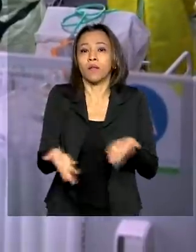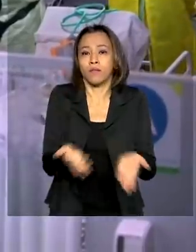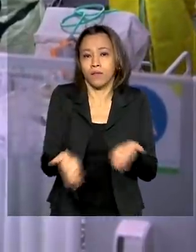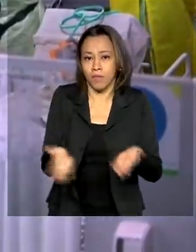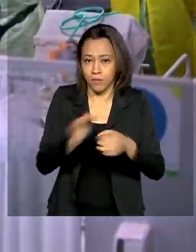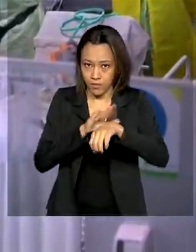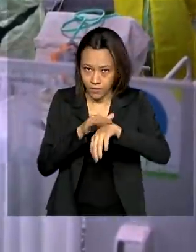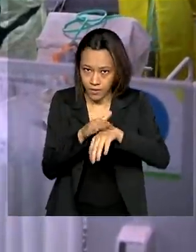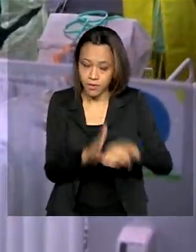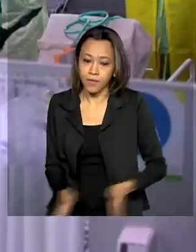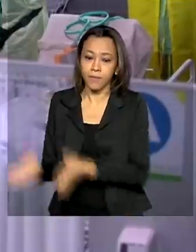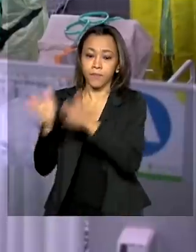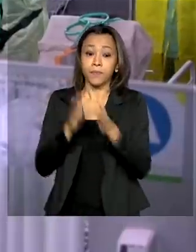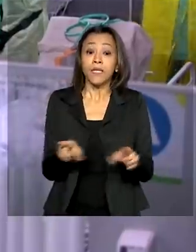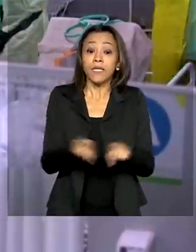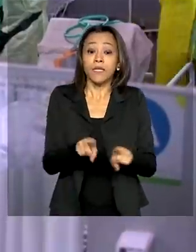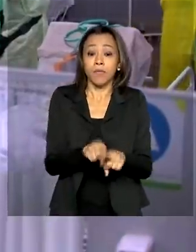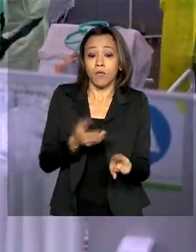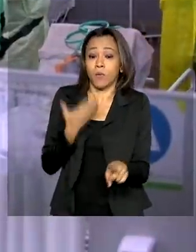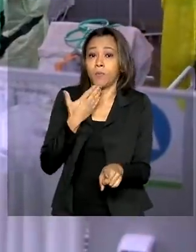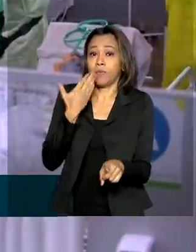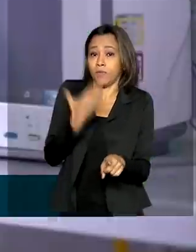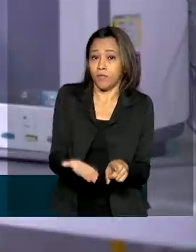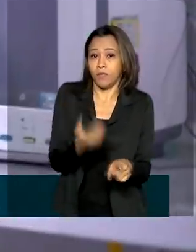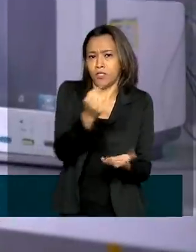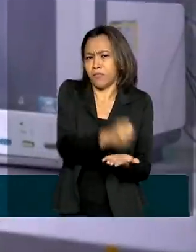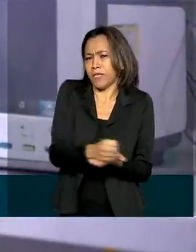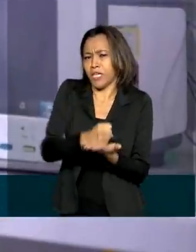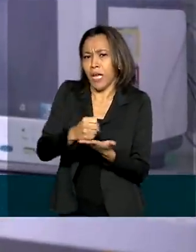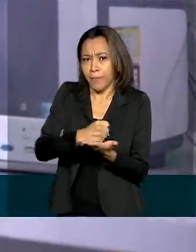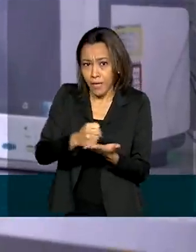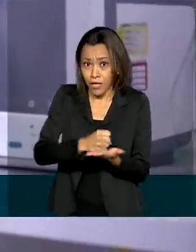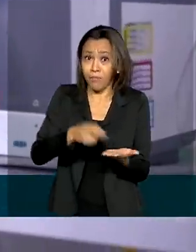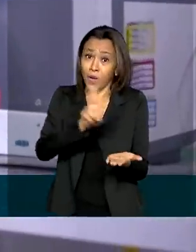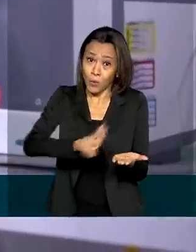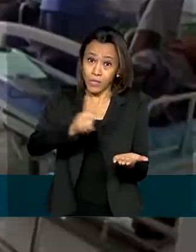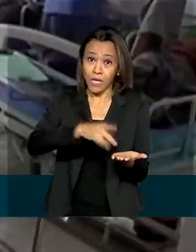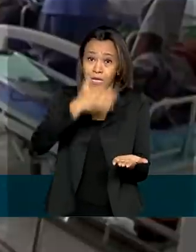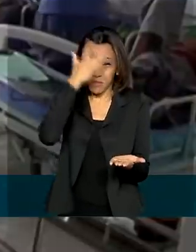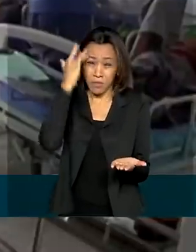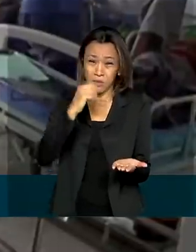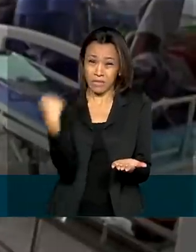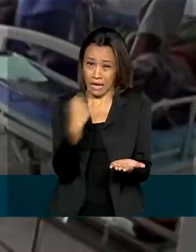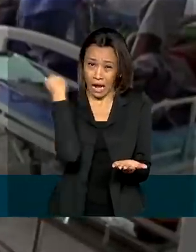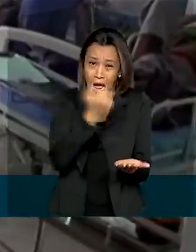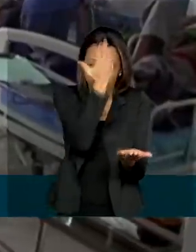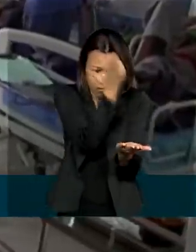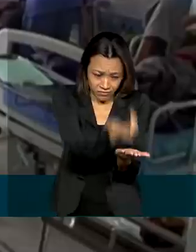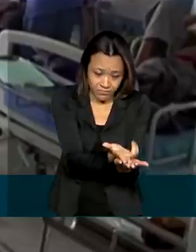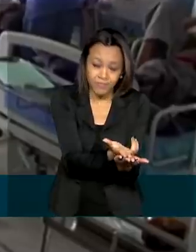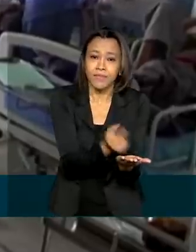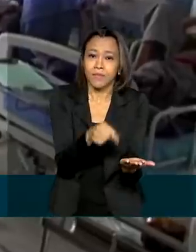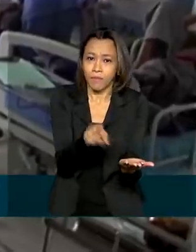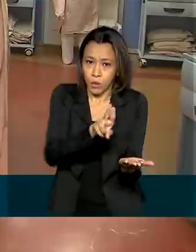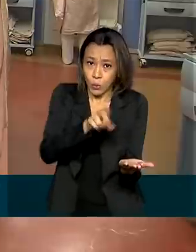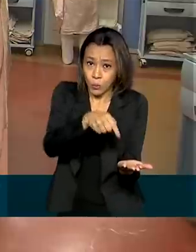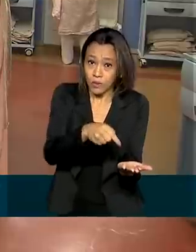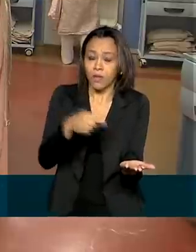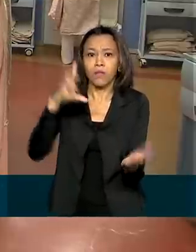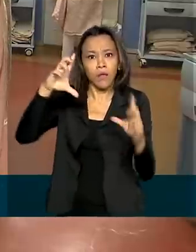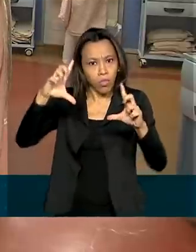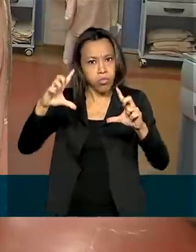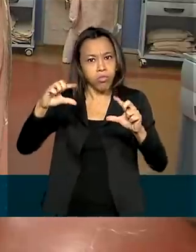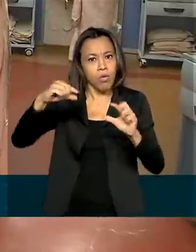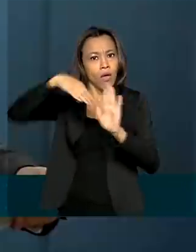demanda por medicamentos necessários para a intubação dos pacientes graves tem caído desde a última semana de junho,